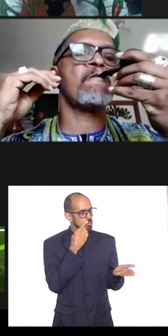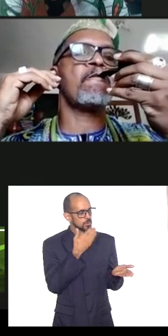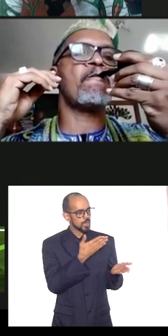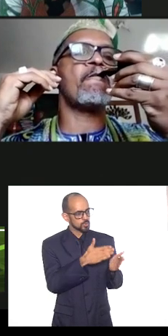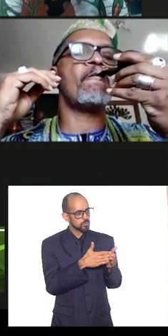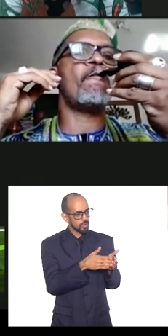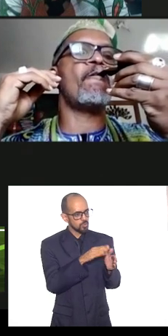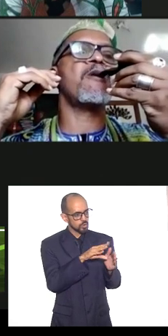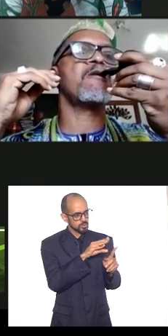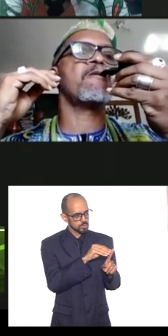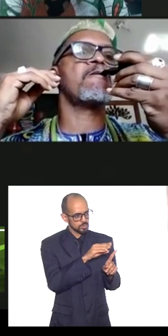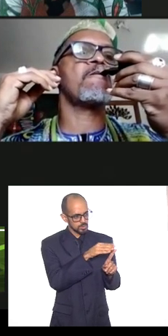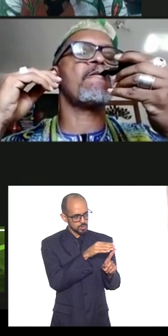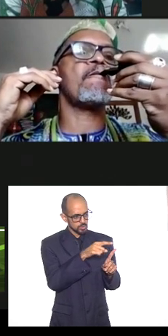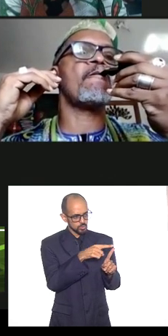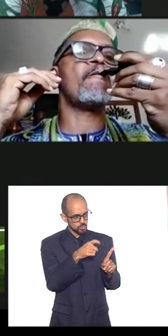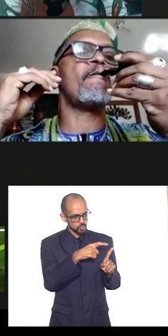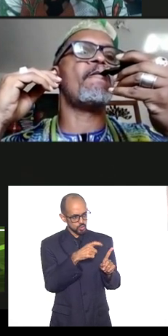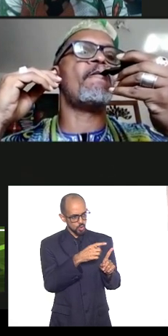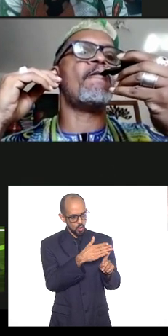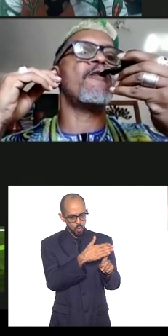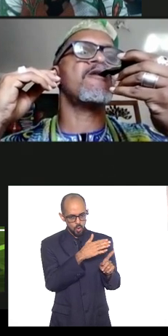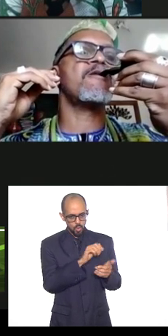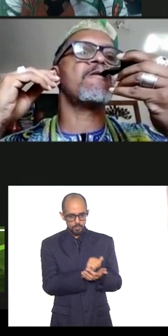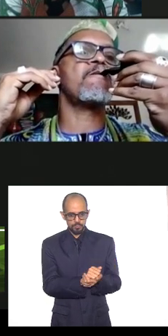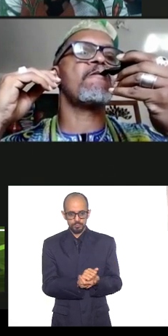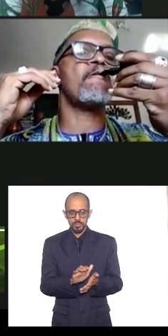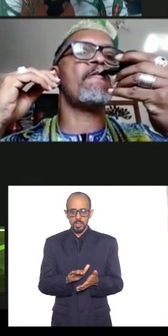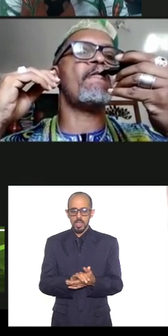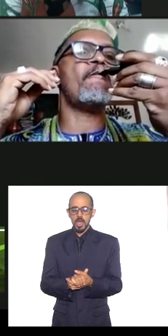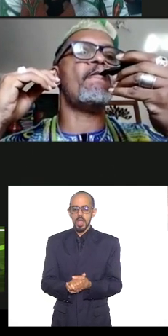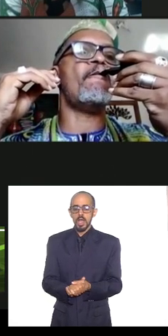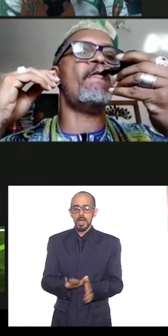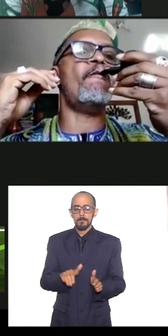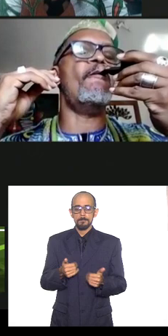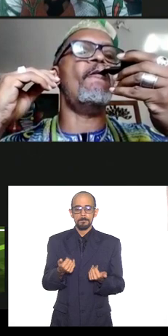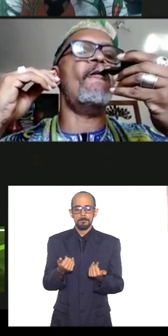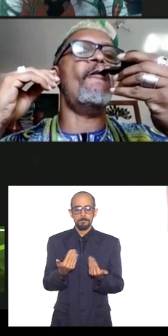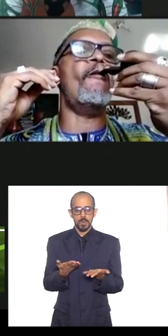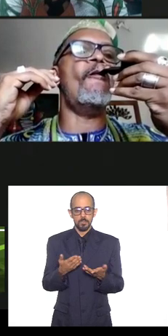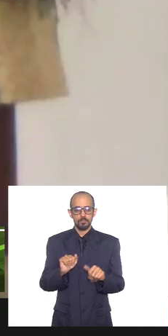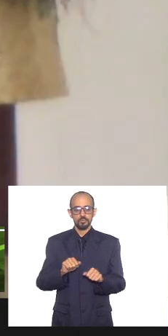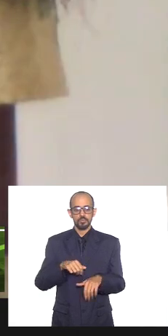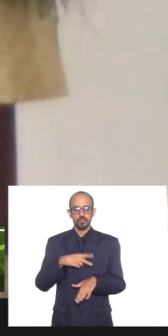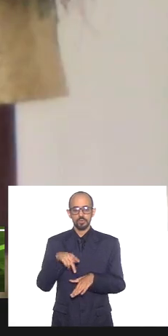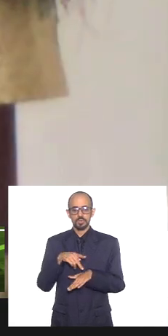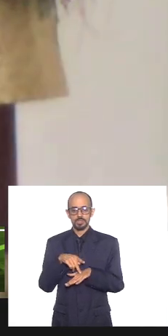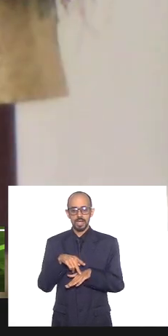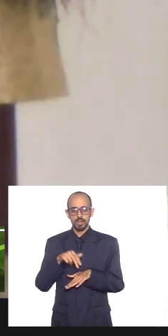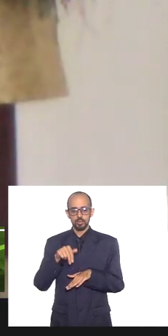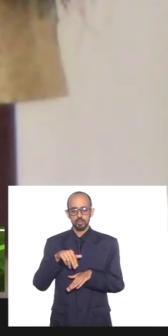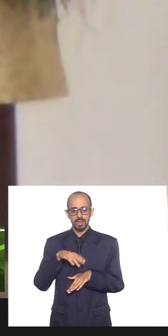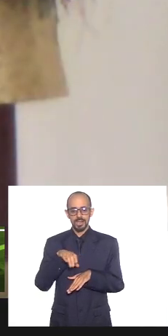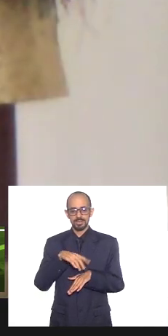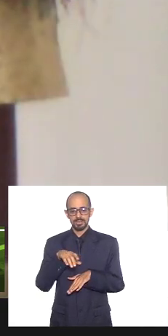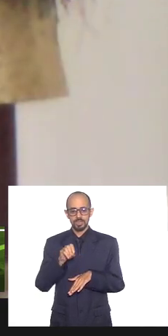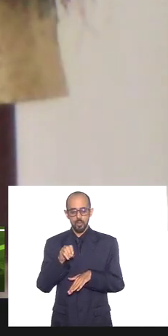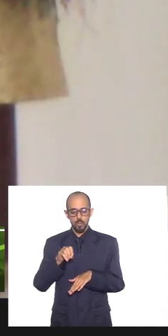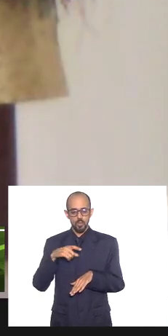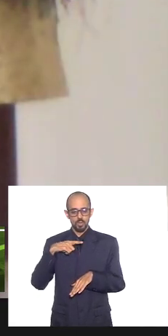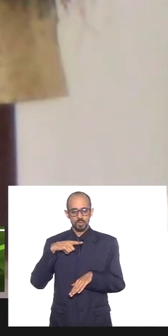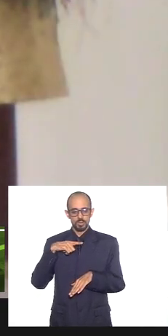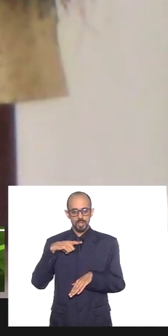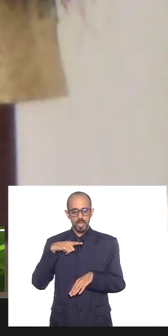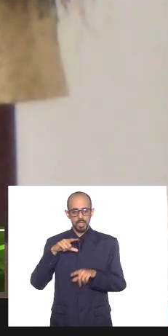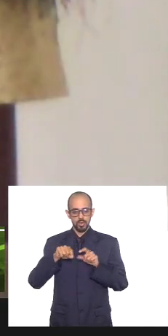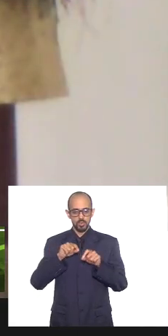por gentileza pode continuar doutor Jairo por favor o Estado-nação tem os operadores da